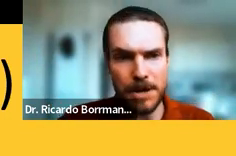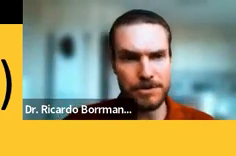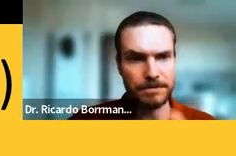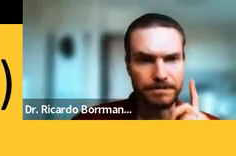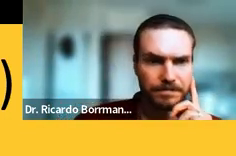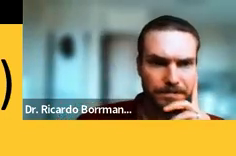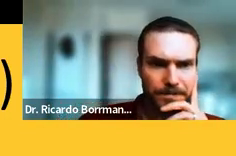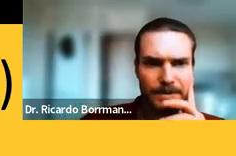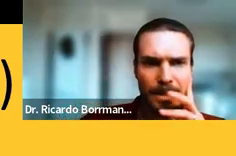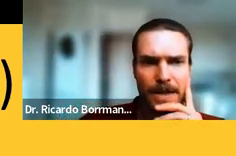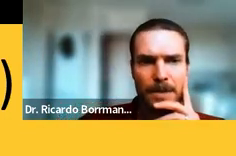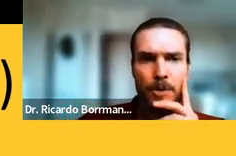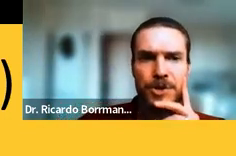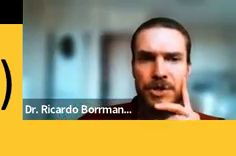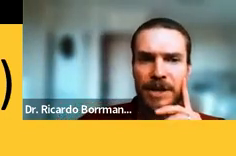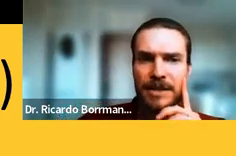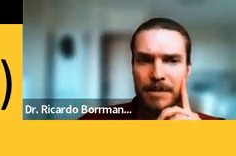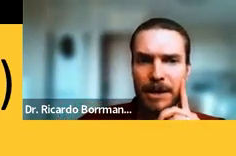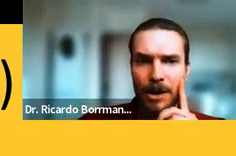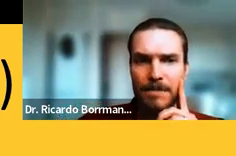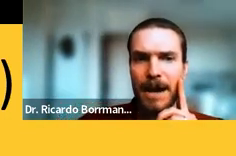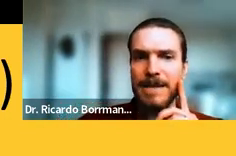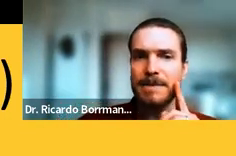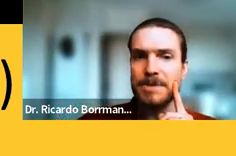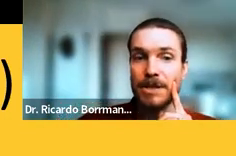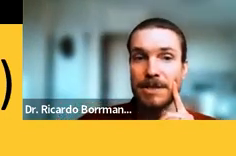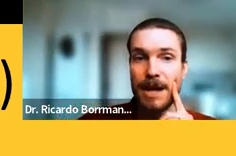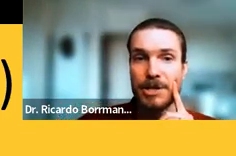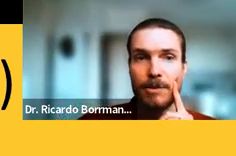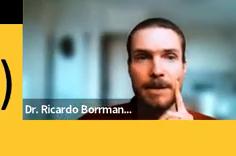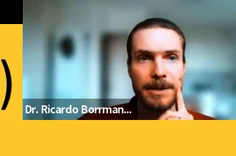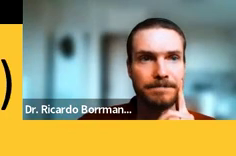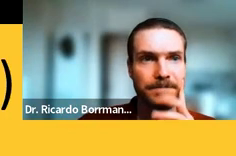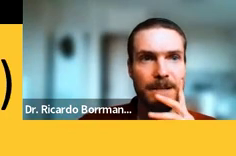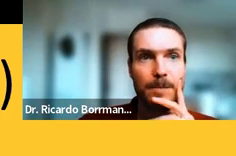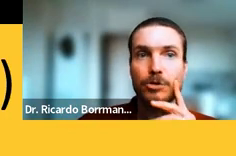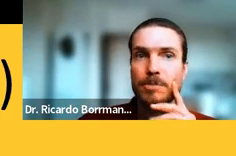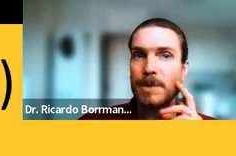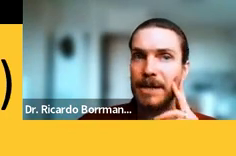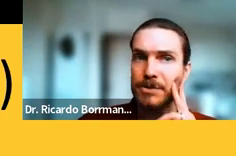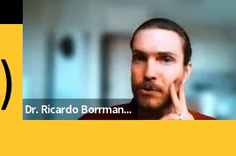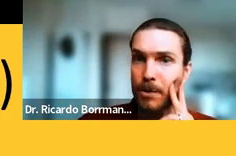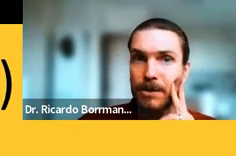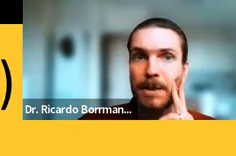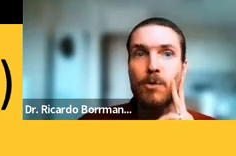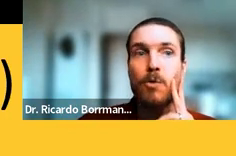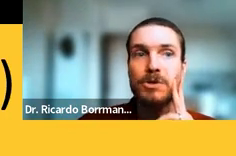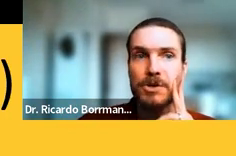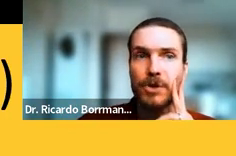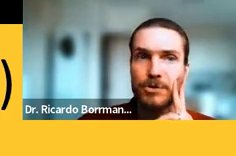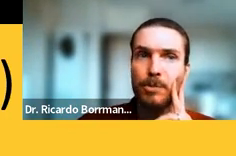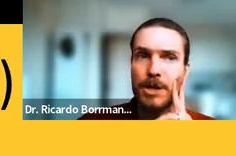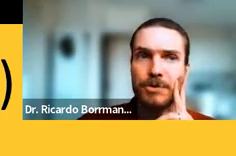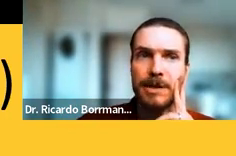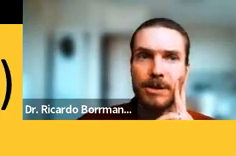individualmente. Meu objetivo era entender melhor a recepção das ideias de língua alemã por Tobias Barreto e Silvio Romero, bem como o